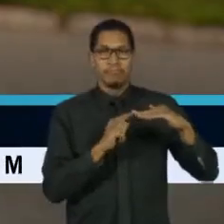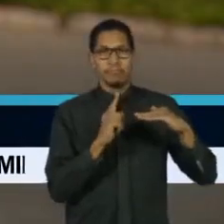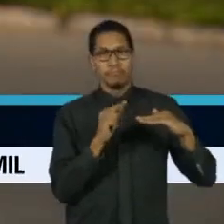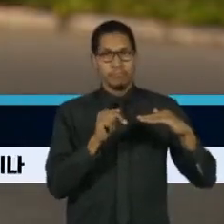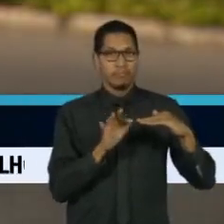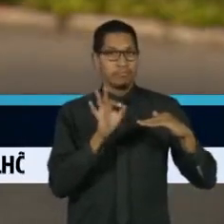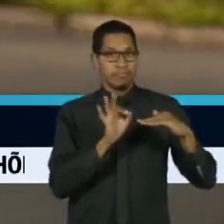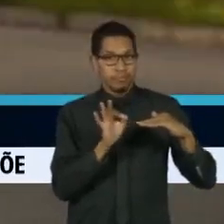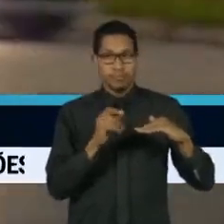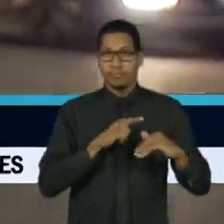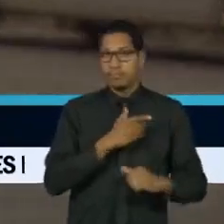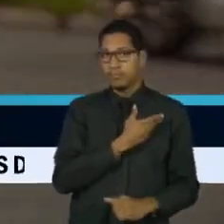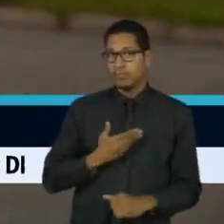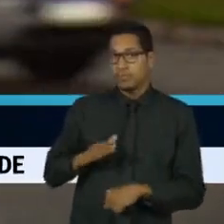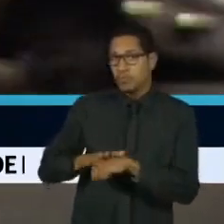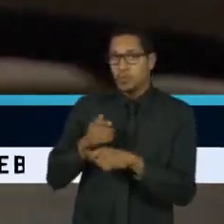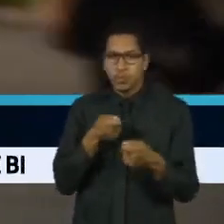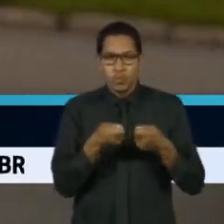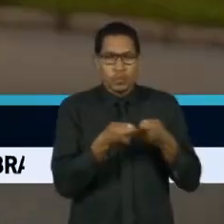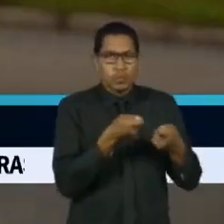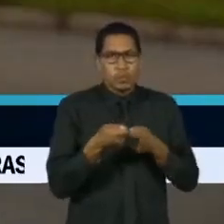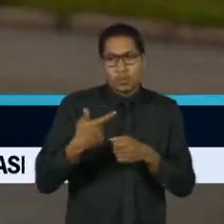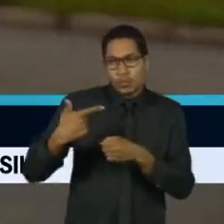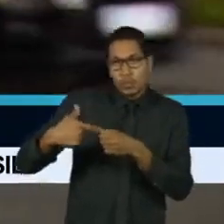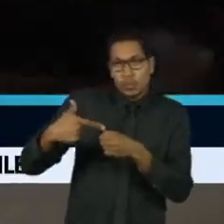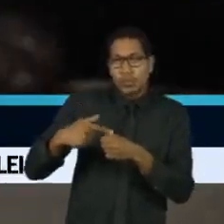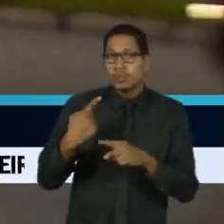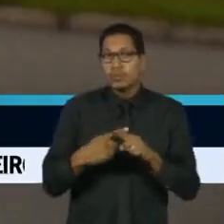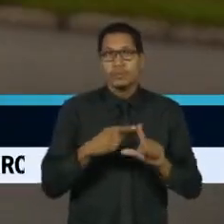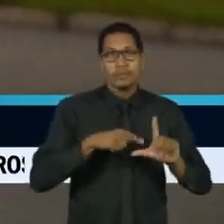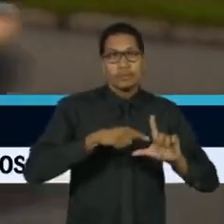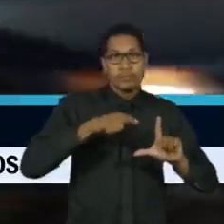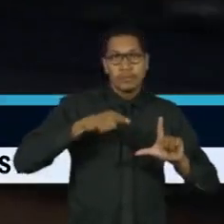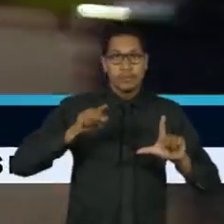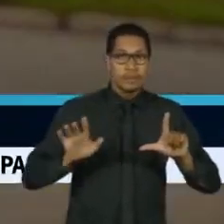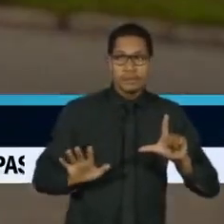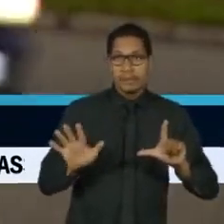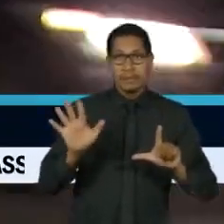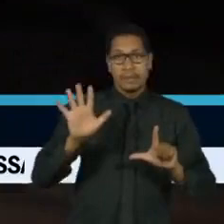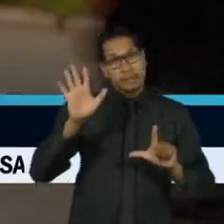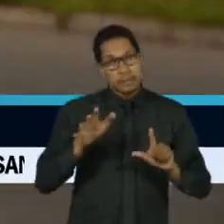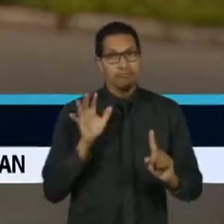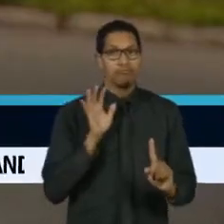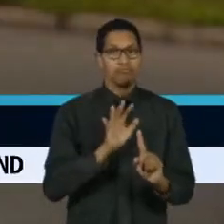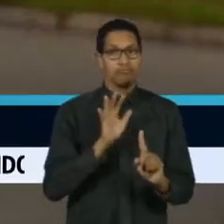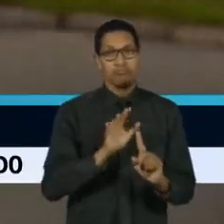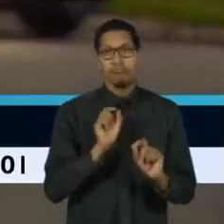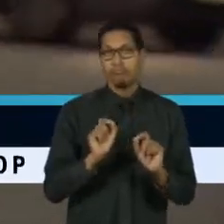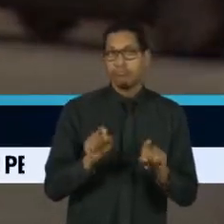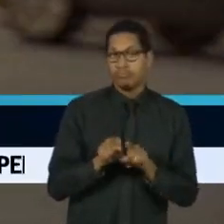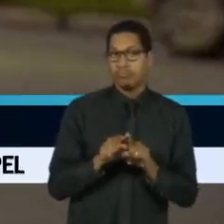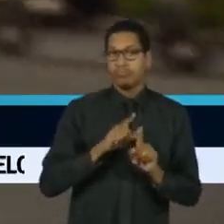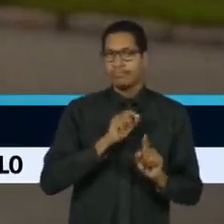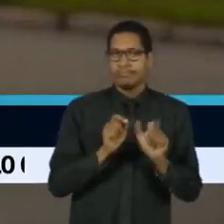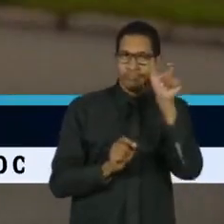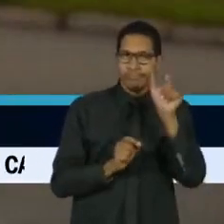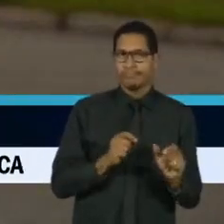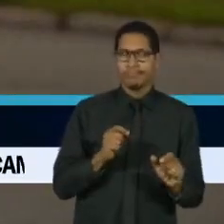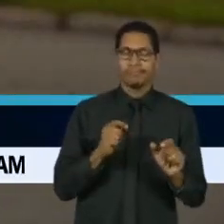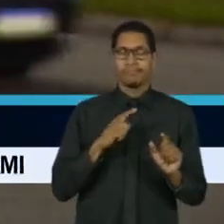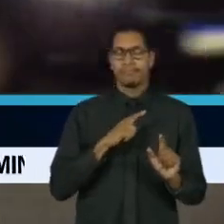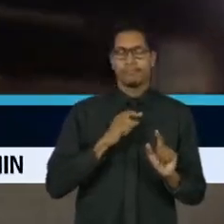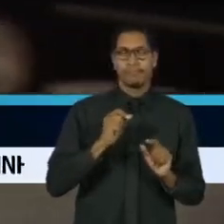controlar os preços e evitar que a alta inflação afete ainda mais a já baixa popularidade do presidente Jair Bolsonaro.